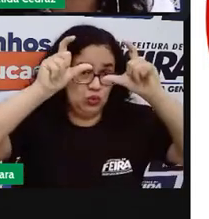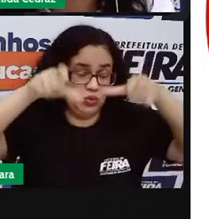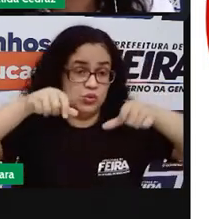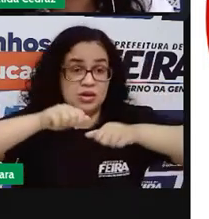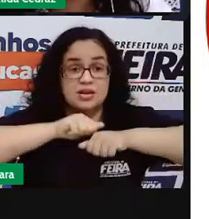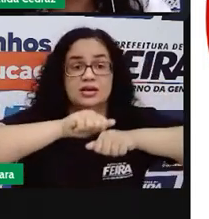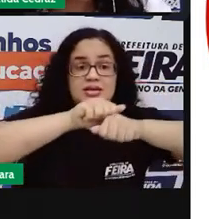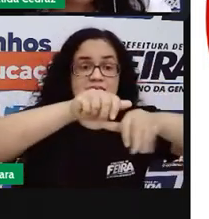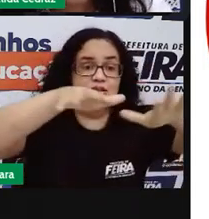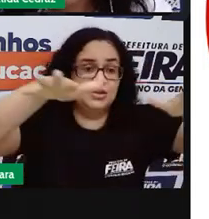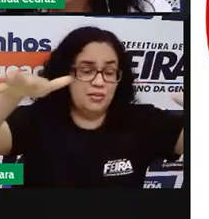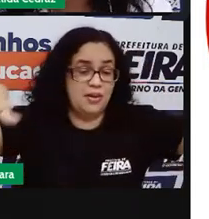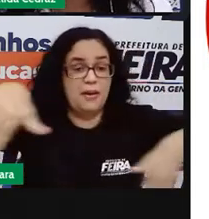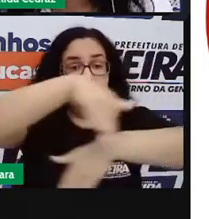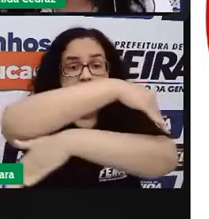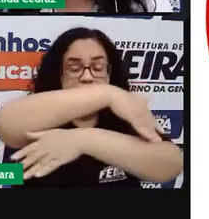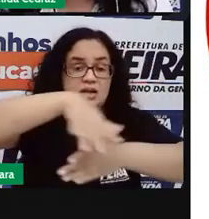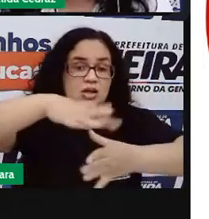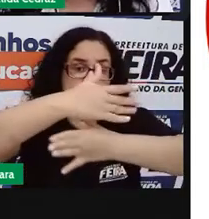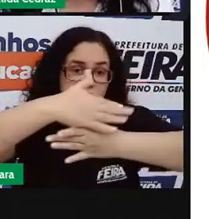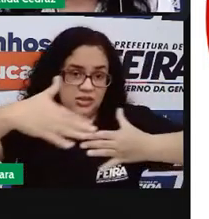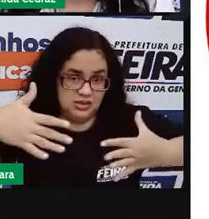espalhado pelas ruas da cidade.